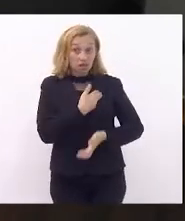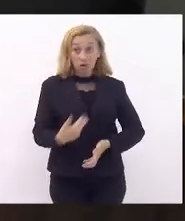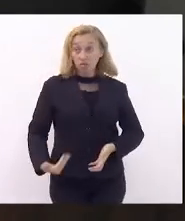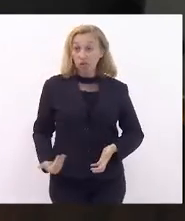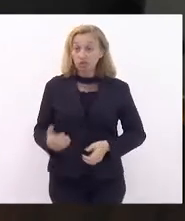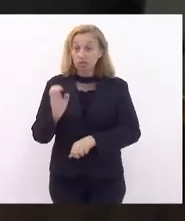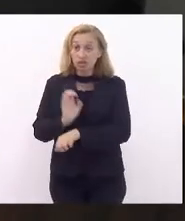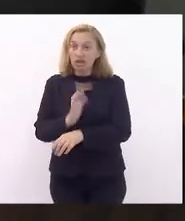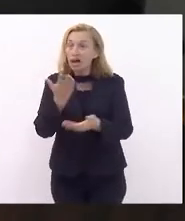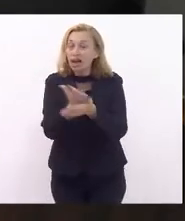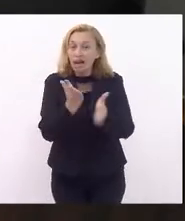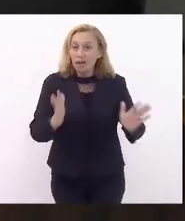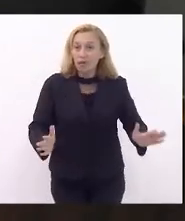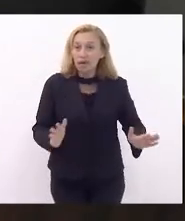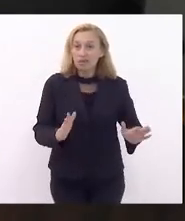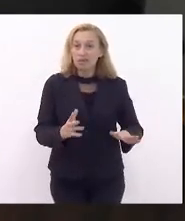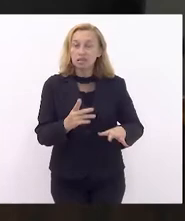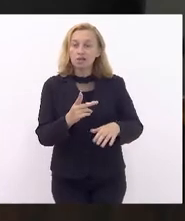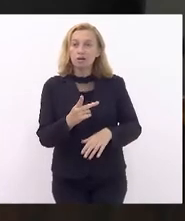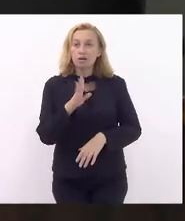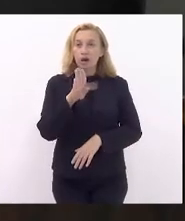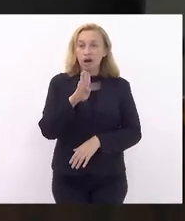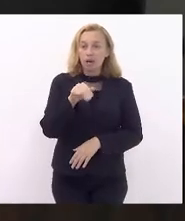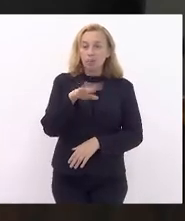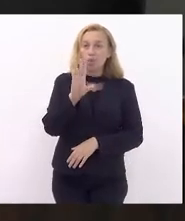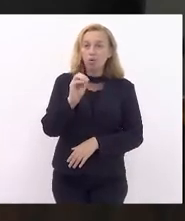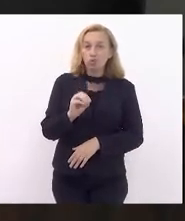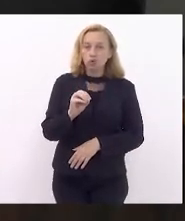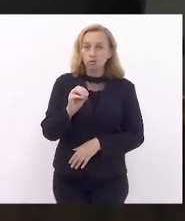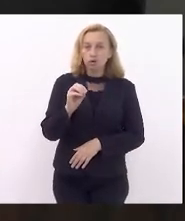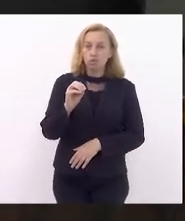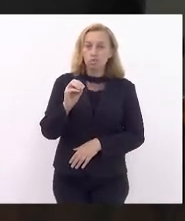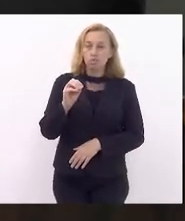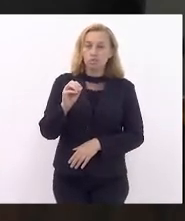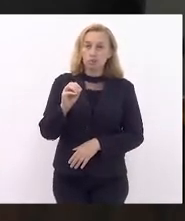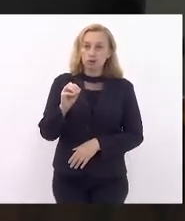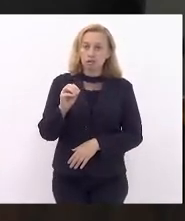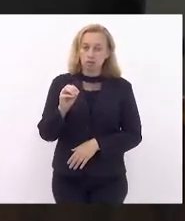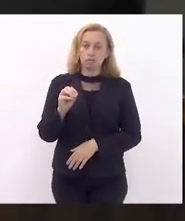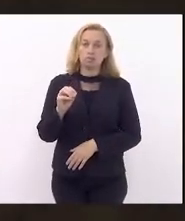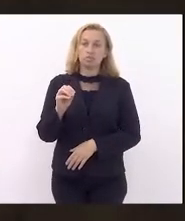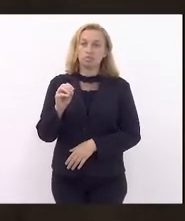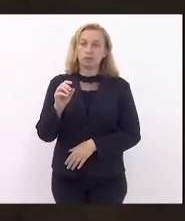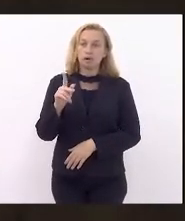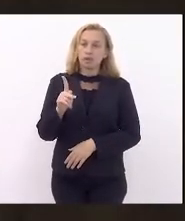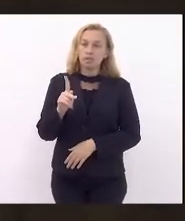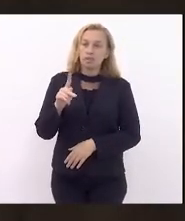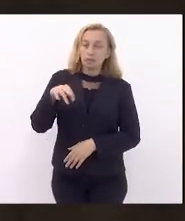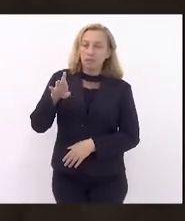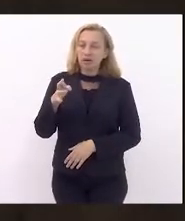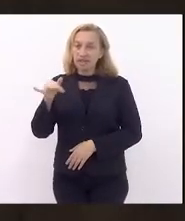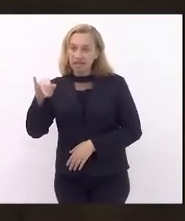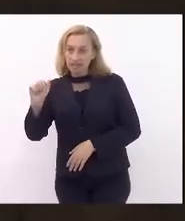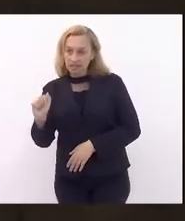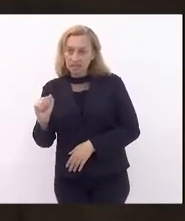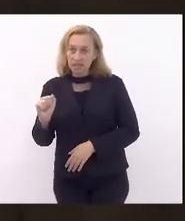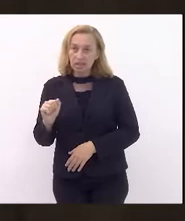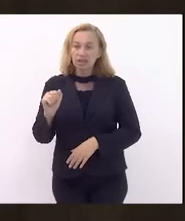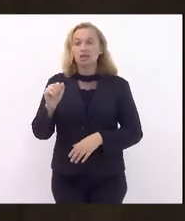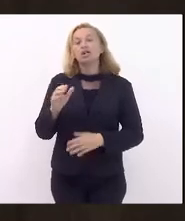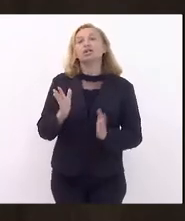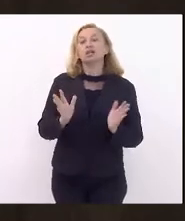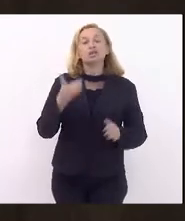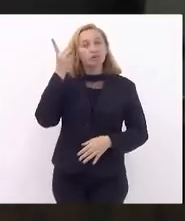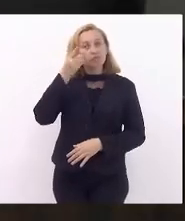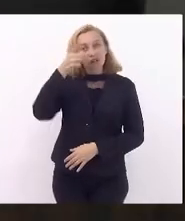acabasse com o abono permanente. Deputado Luiz, nós temos hoje mais